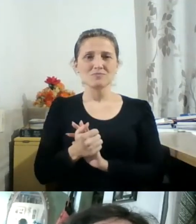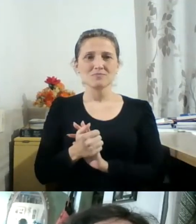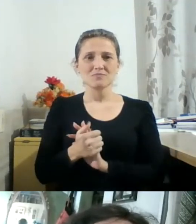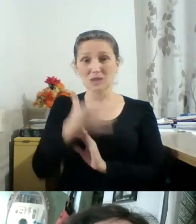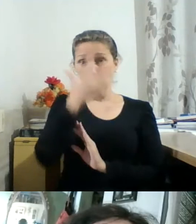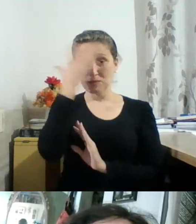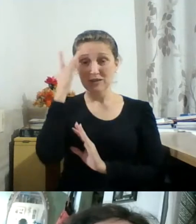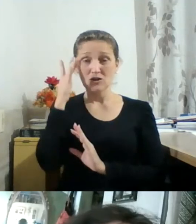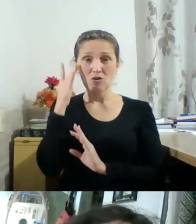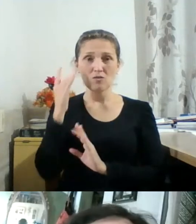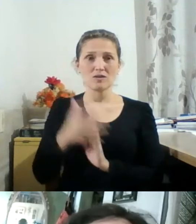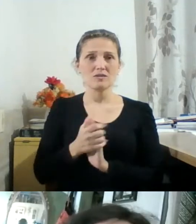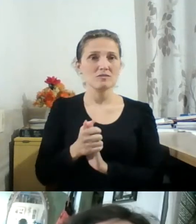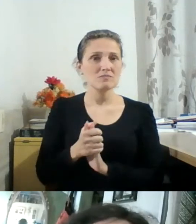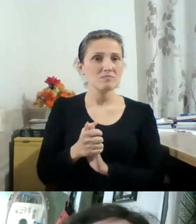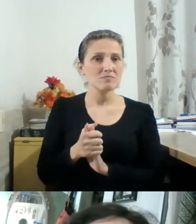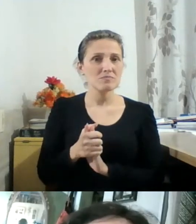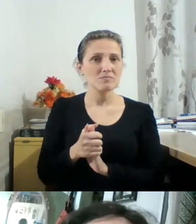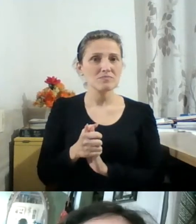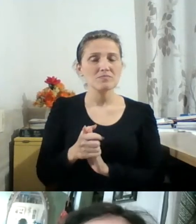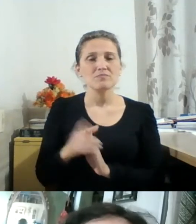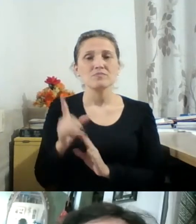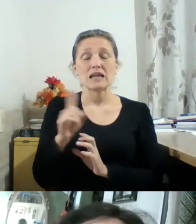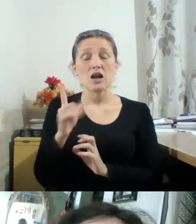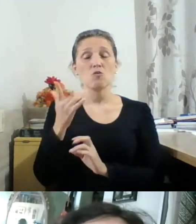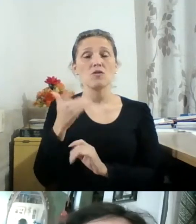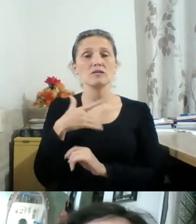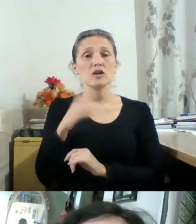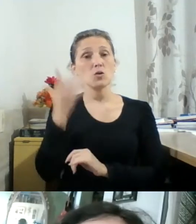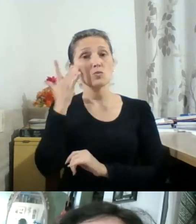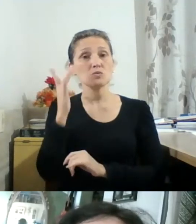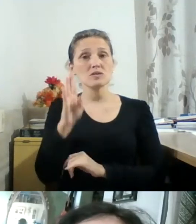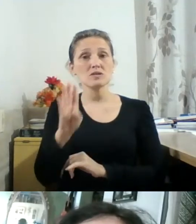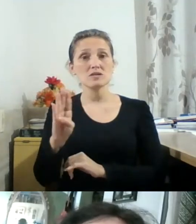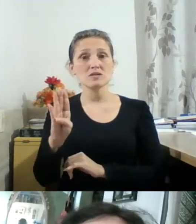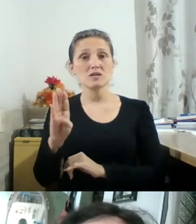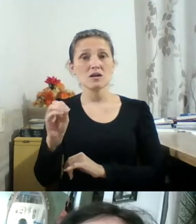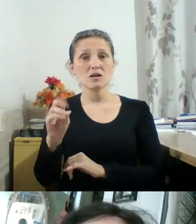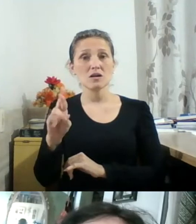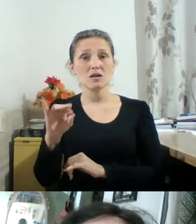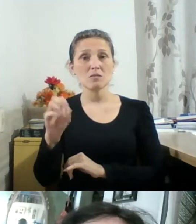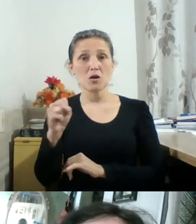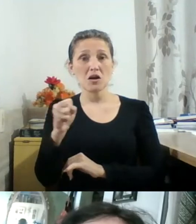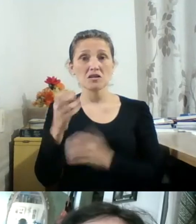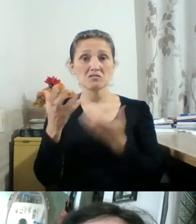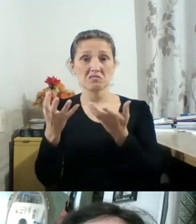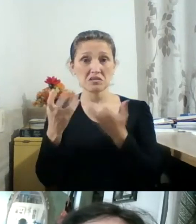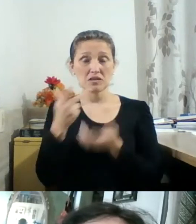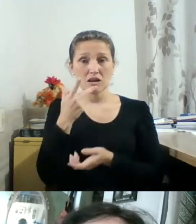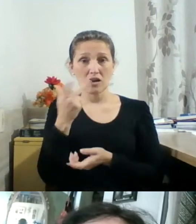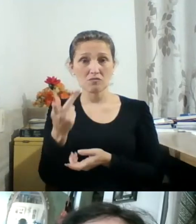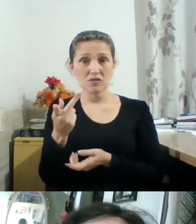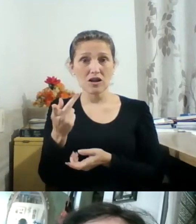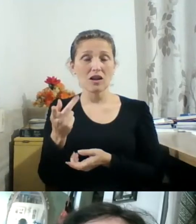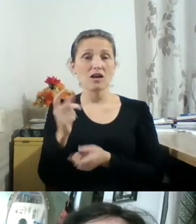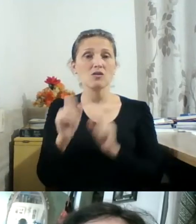não sei se o Boris quer falar, mas o que o Boris nos contou foi que os